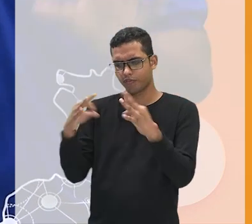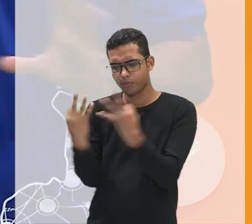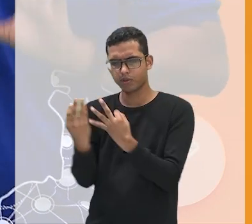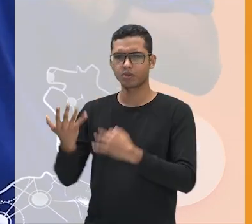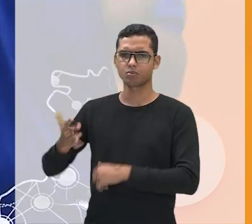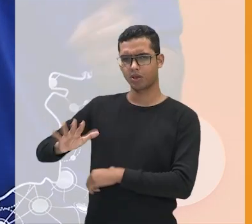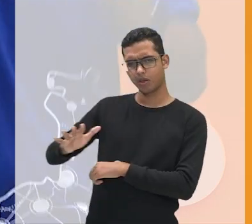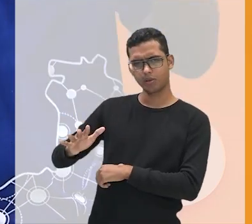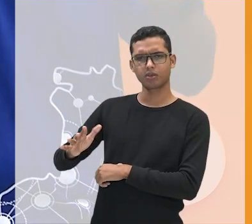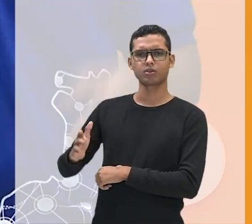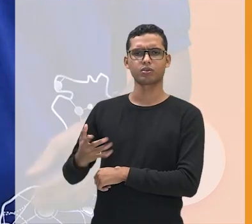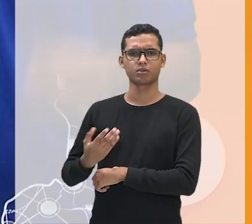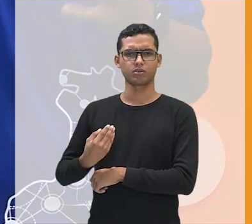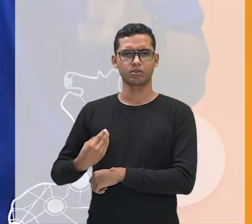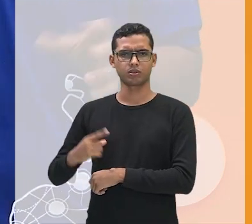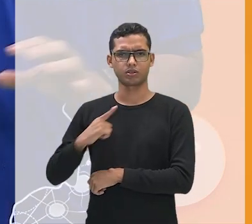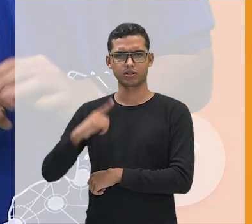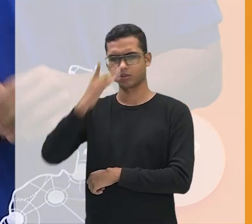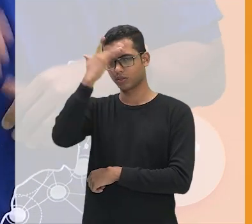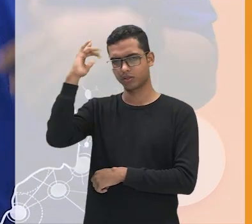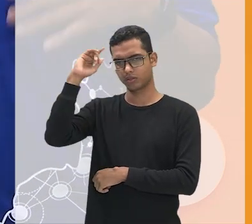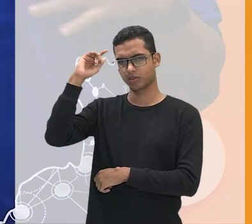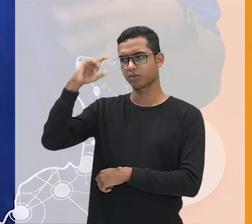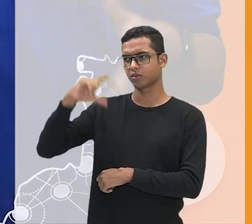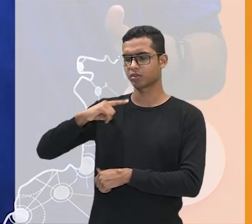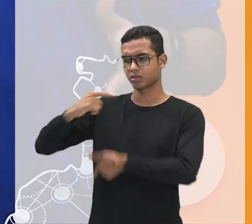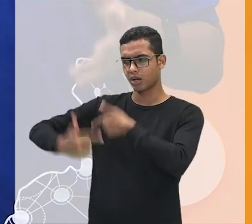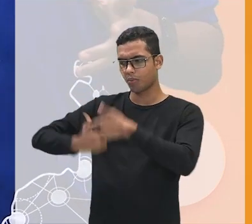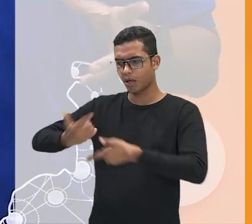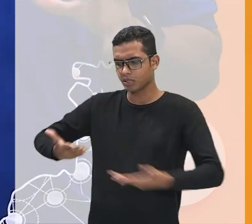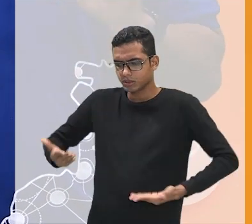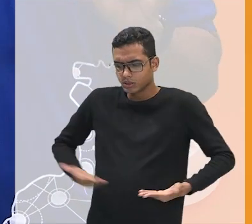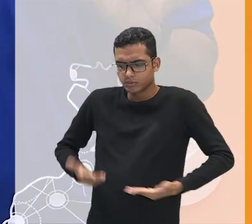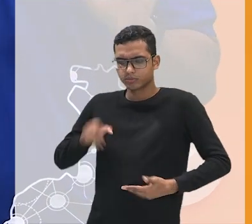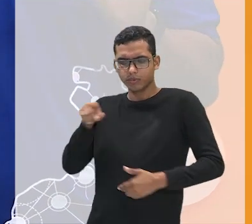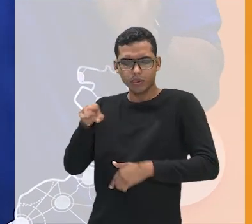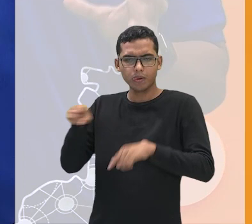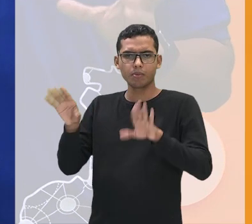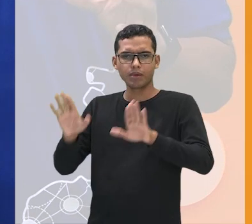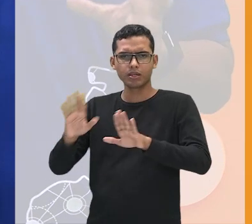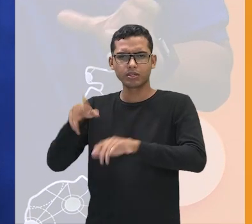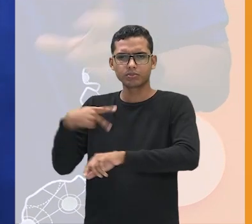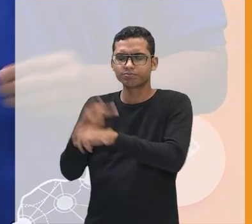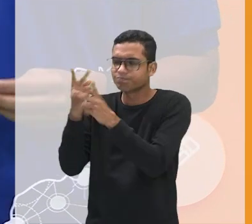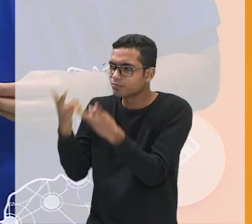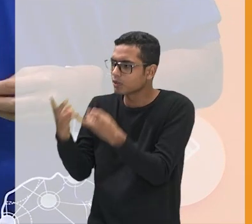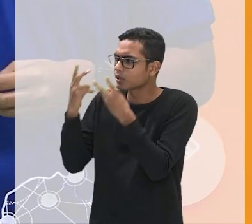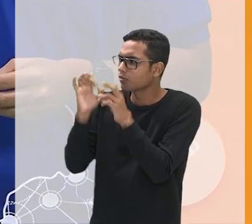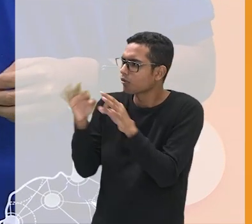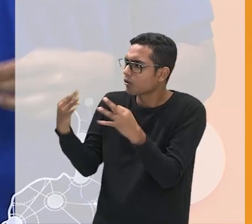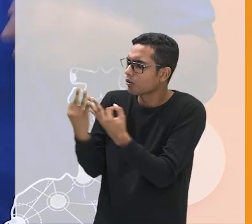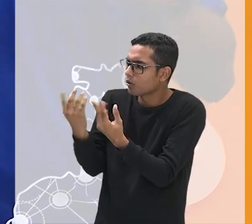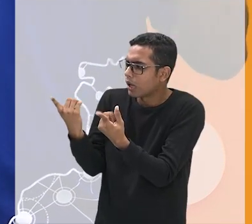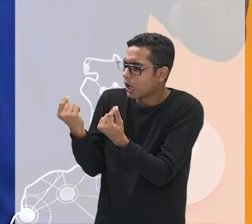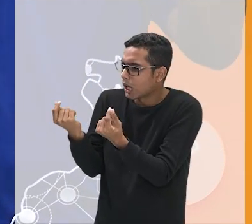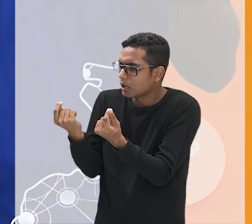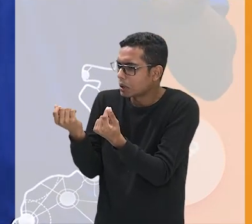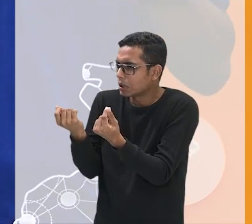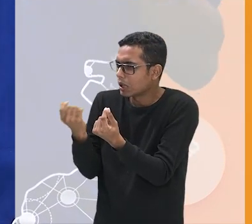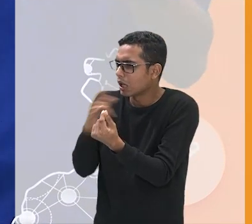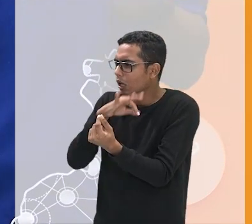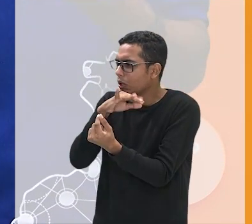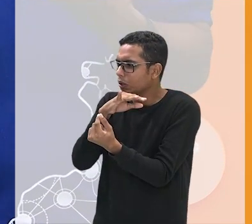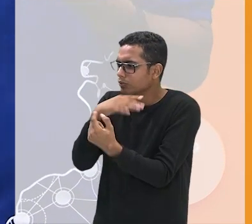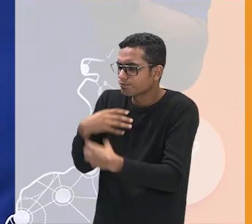vive bem ali mais ou menos tem empregado tem tudo ele vai percebendo ali que a família já não está mais tão bem das pernas então ele vai